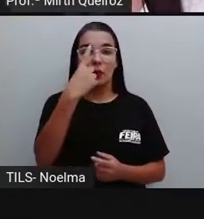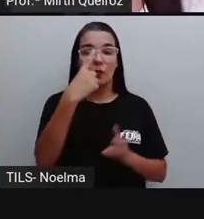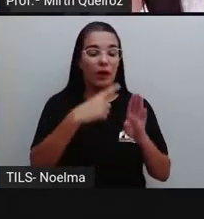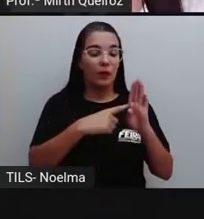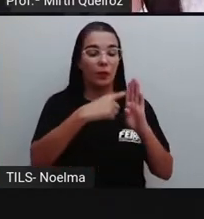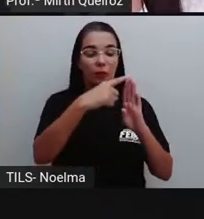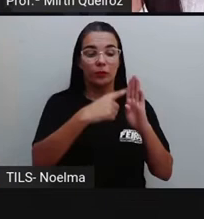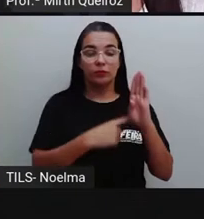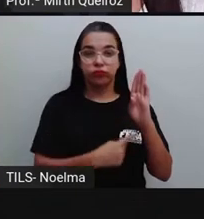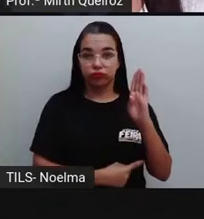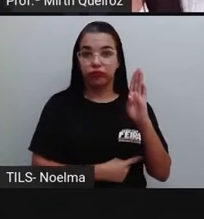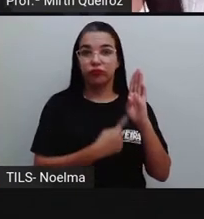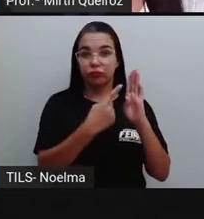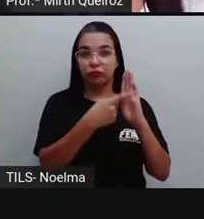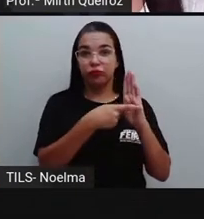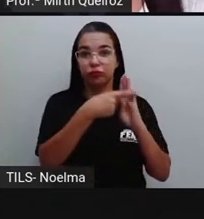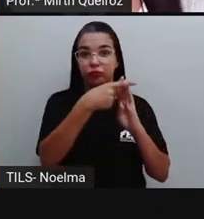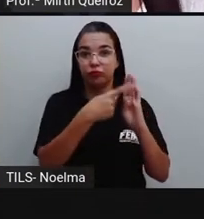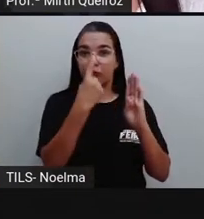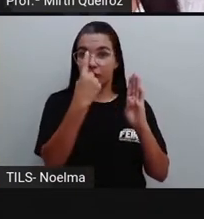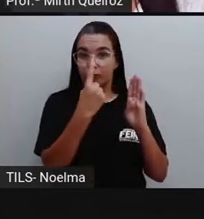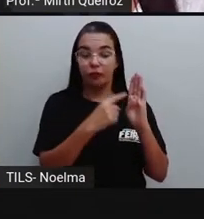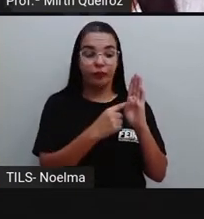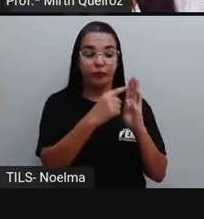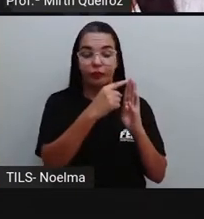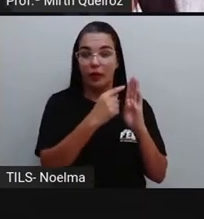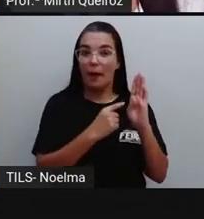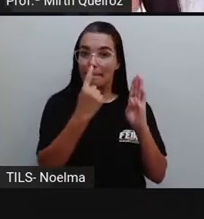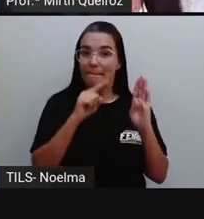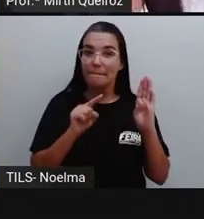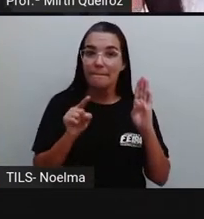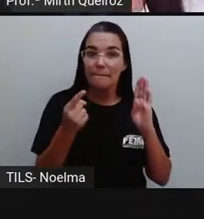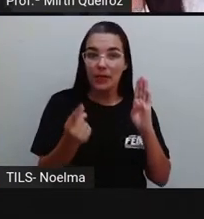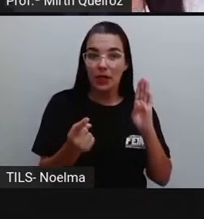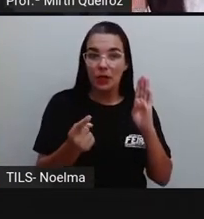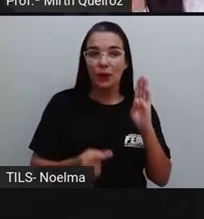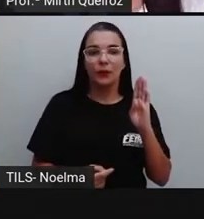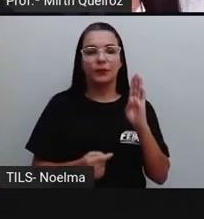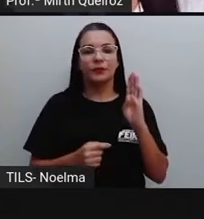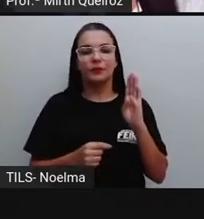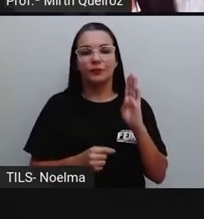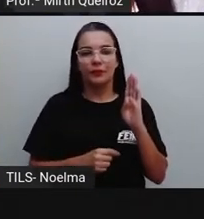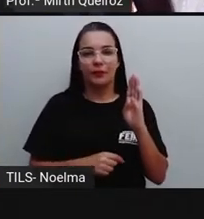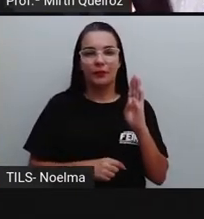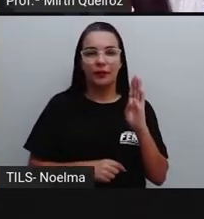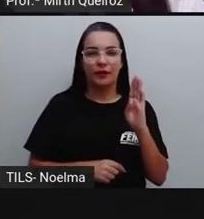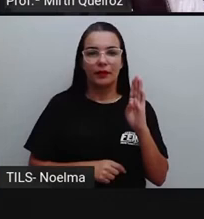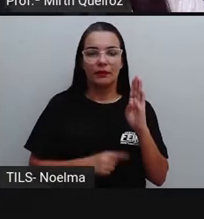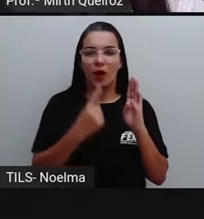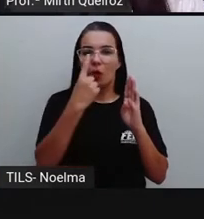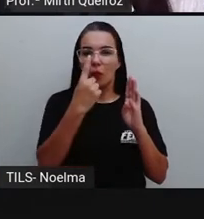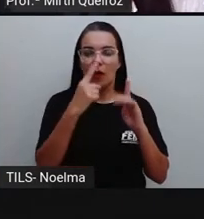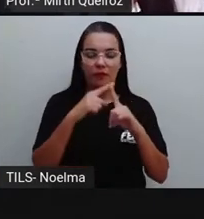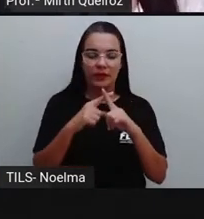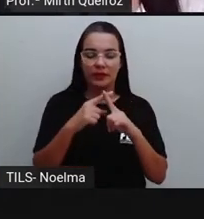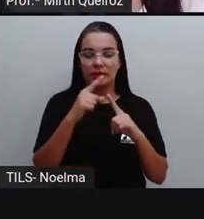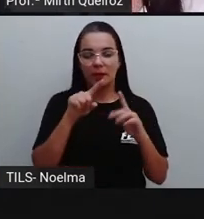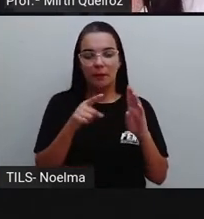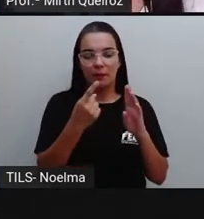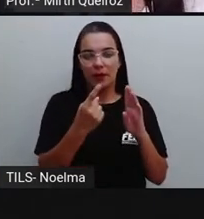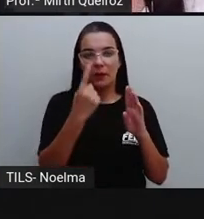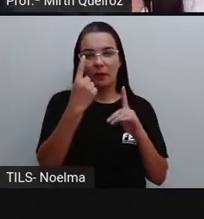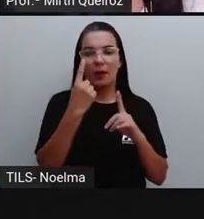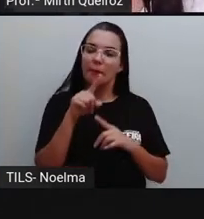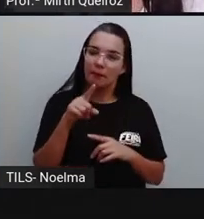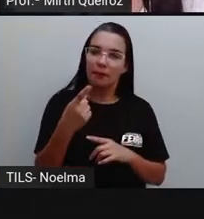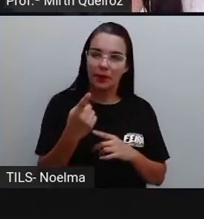milhar nesse numeral, que equivale a mil, porque a gente pega o um, vezes mil, mil. Nós temos